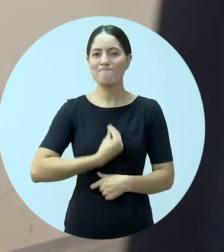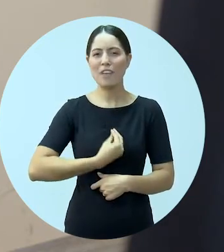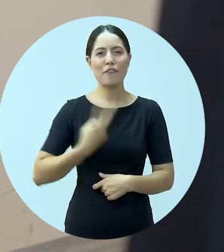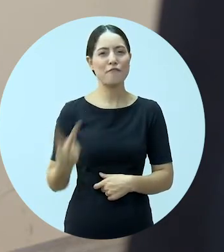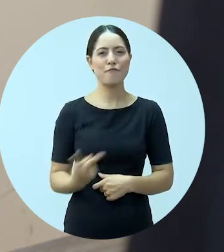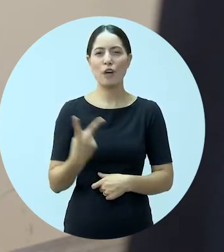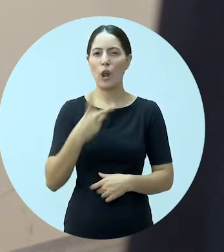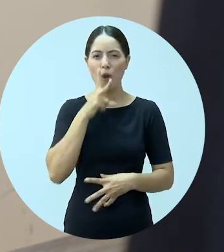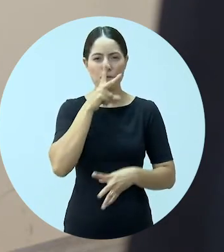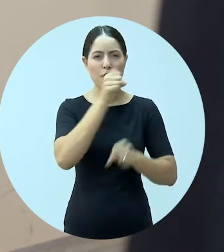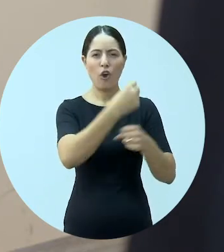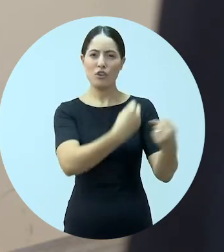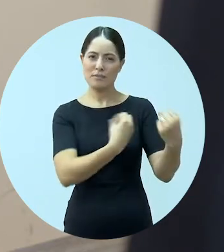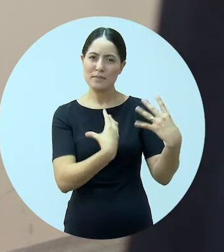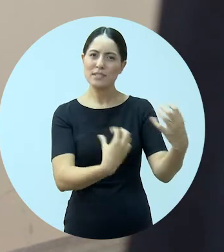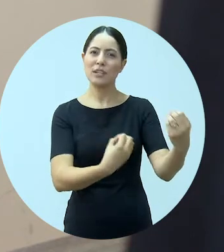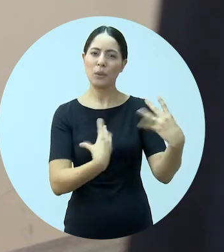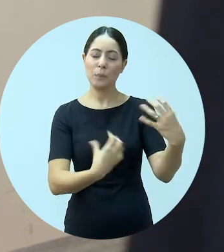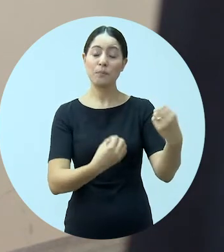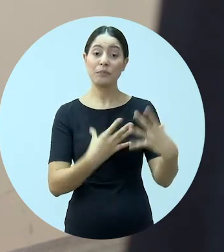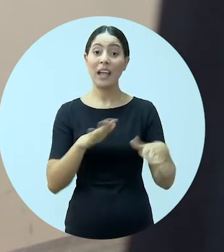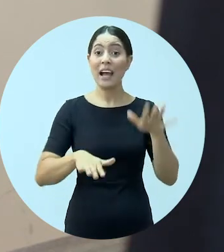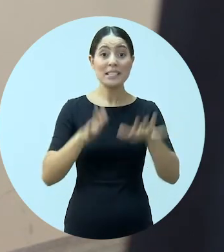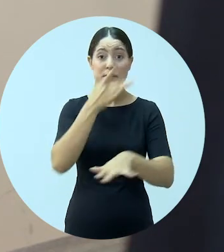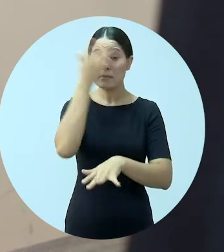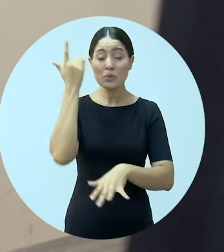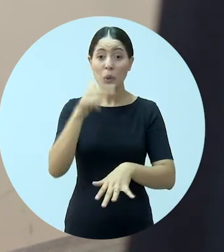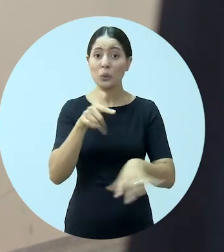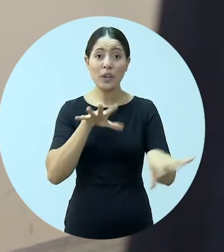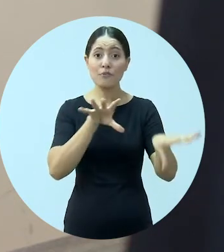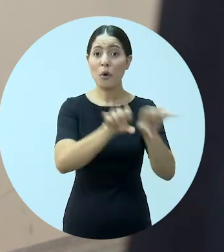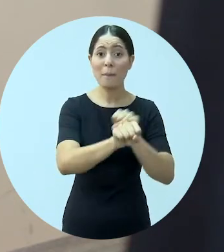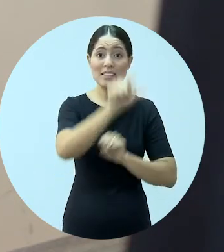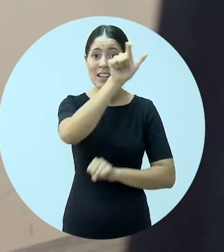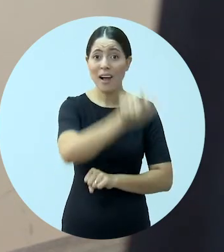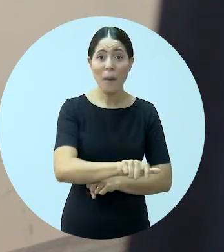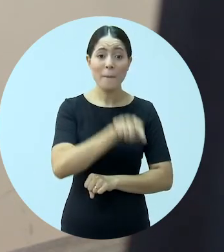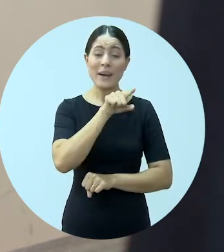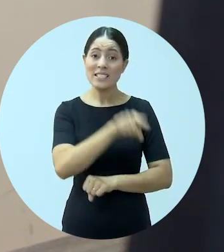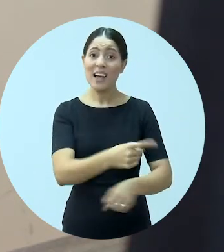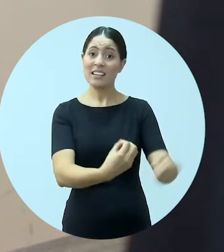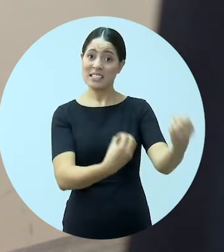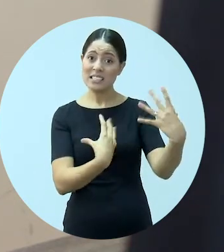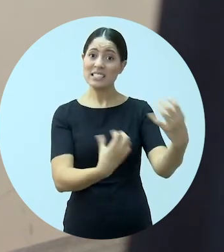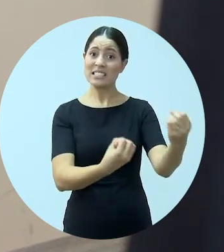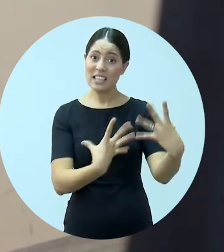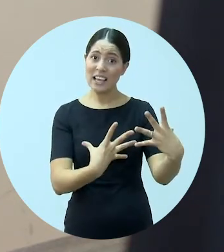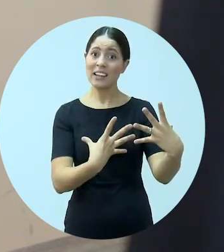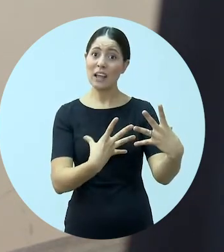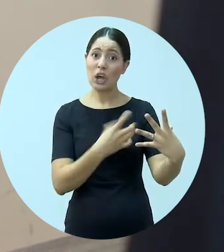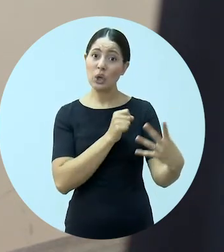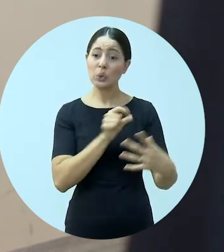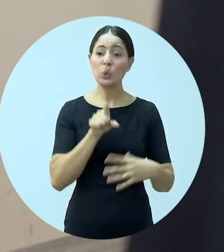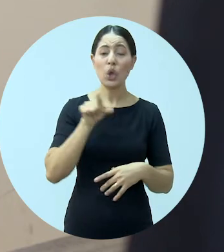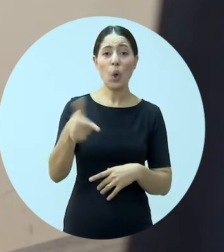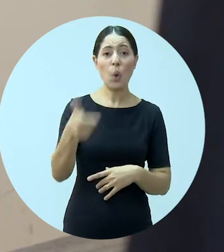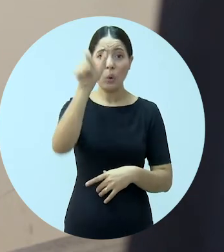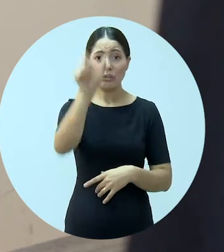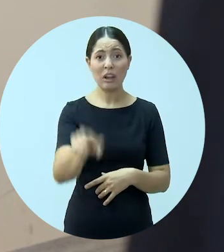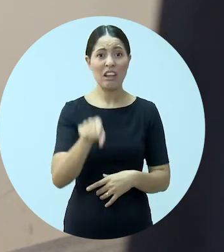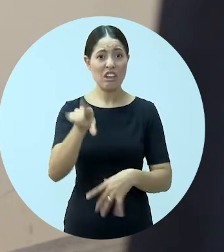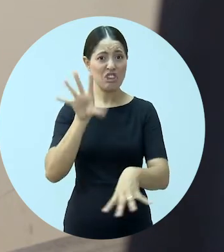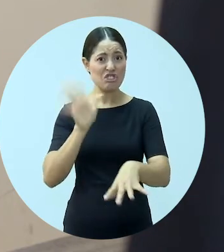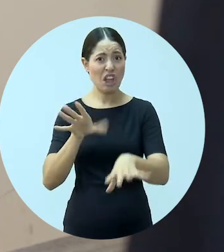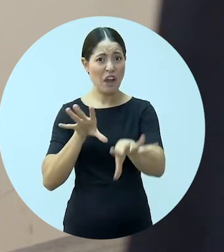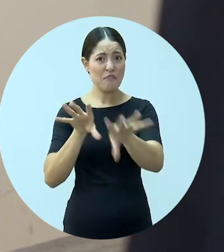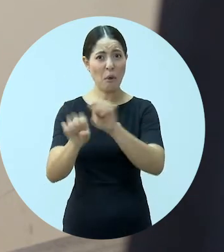princípios muito fortes passados para mim. Muitas das vezes pessoas sem graduação têm muito a nos ensinar sobre a